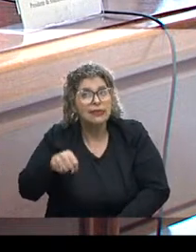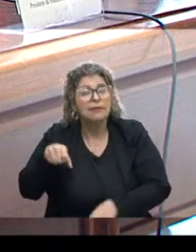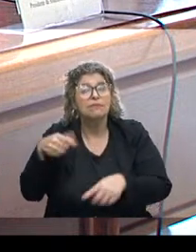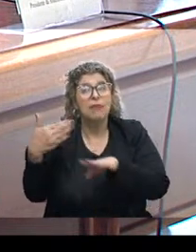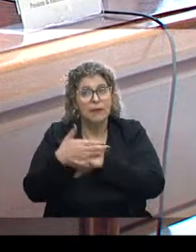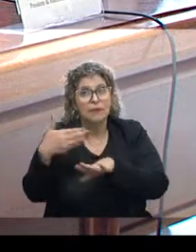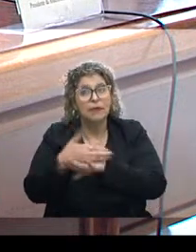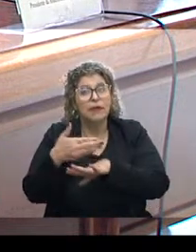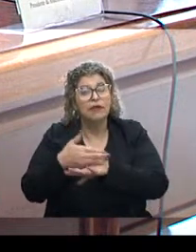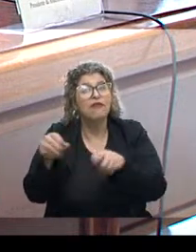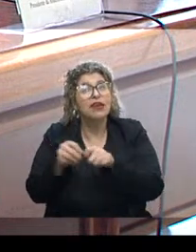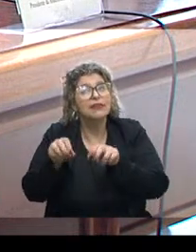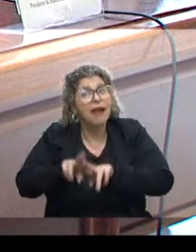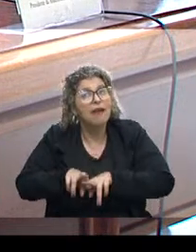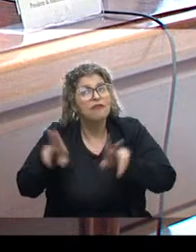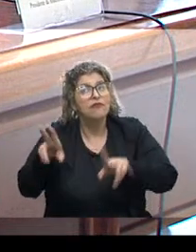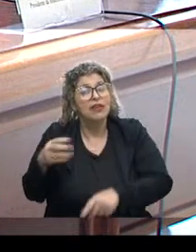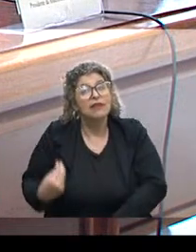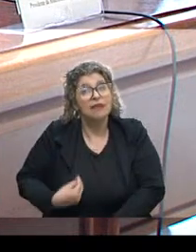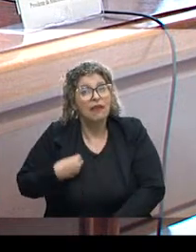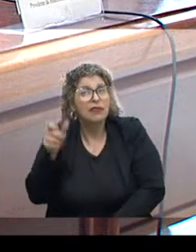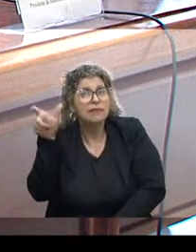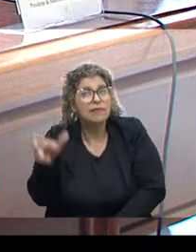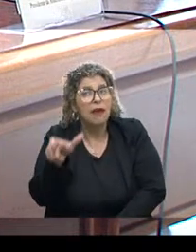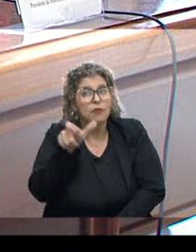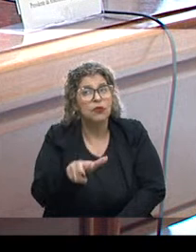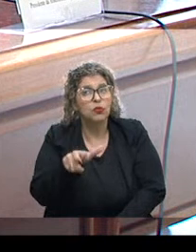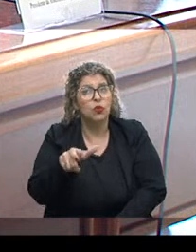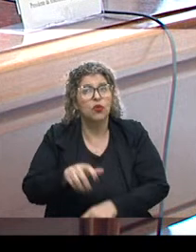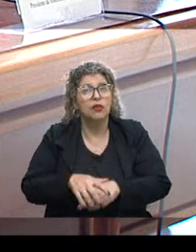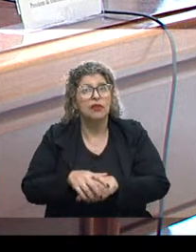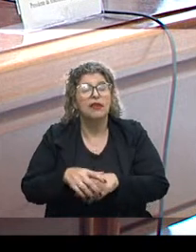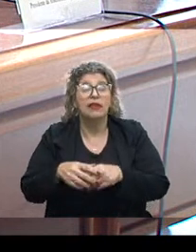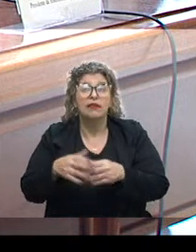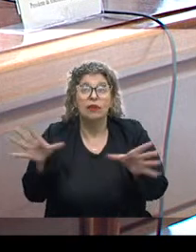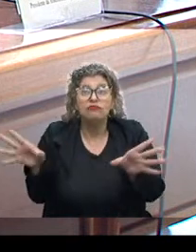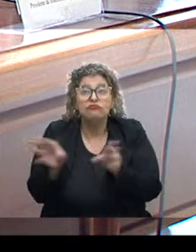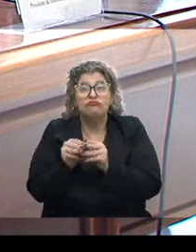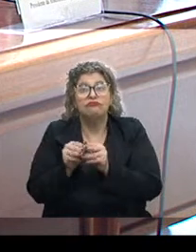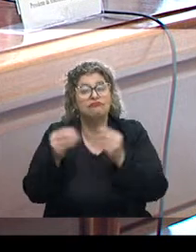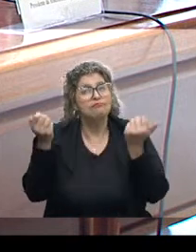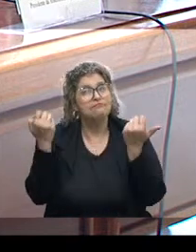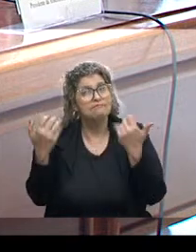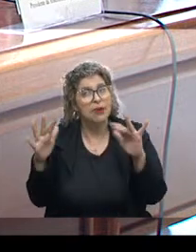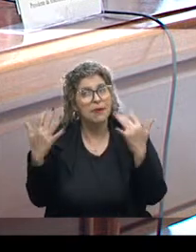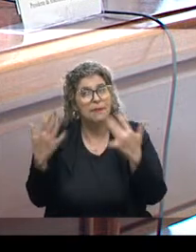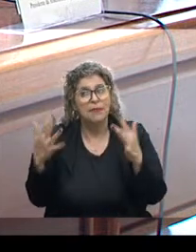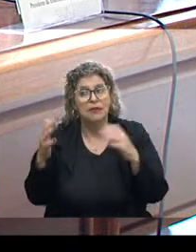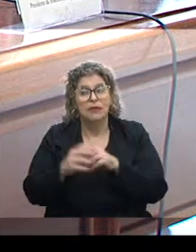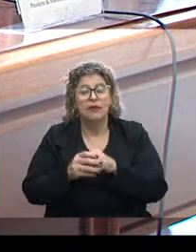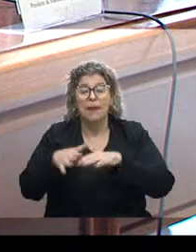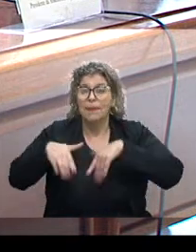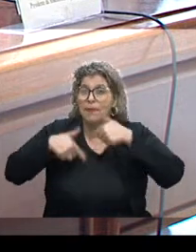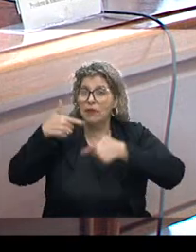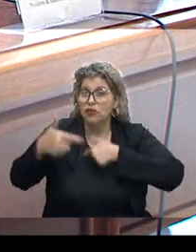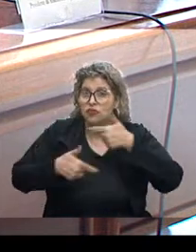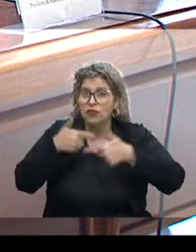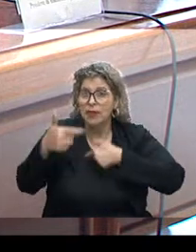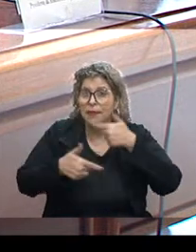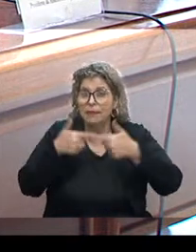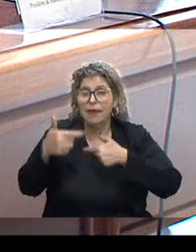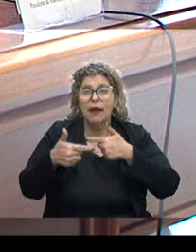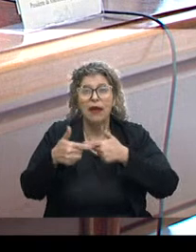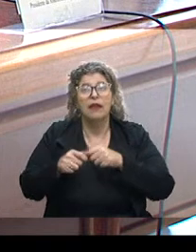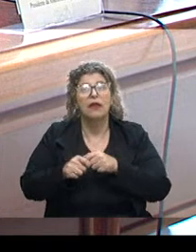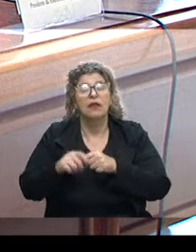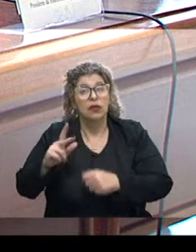mais para poder fazer a diferença na vida das pessoas. Então, apenas fechando, presidente, queria parabenizá-lo por esse trabalho da